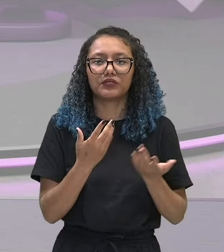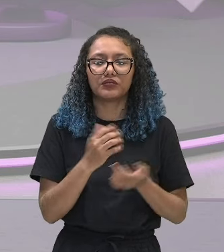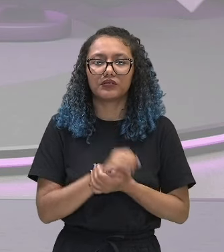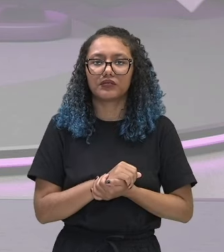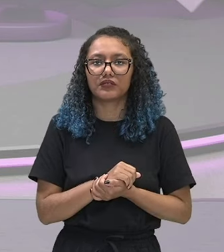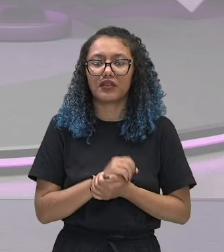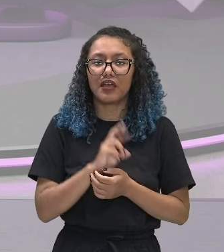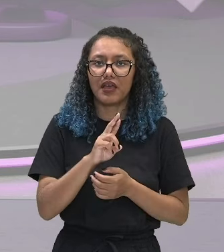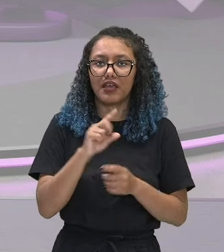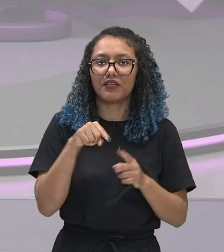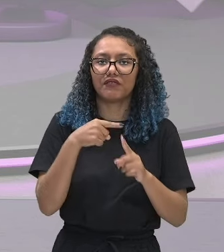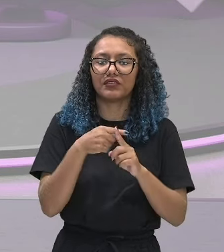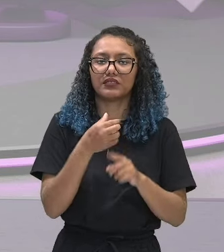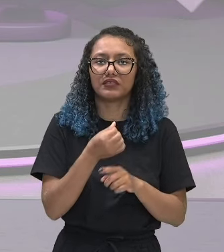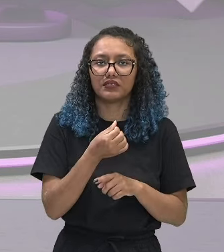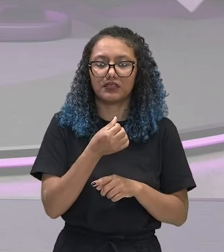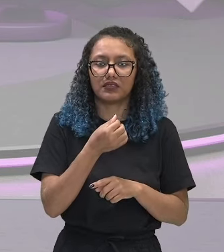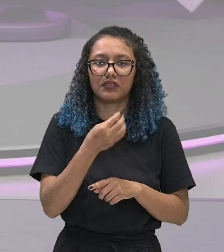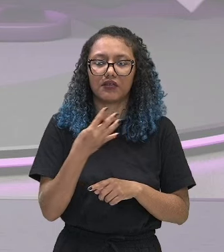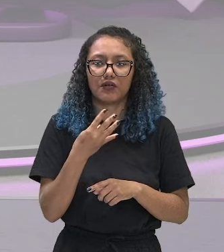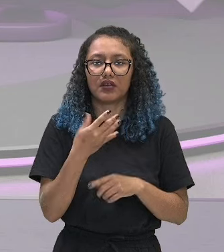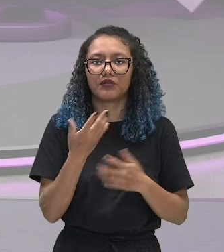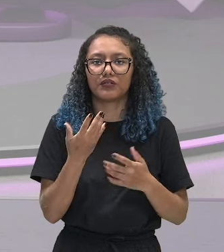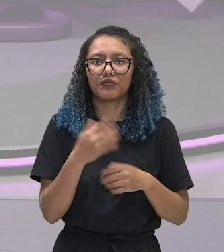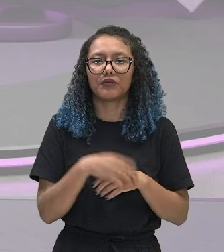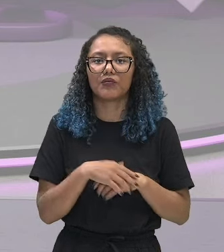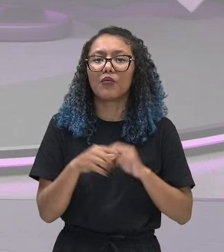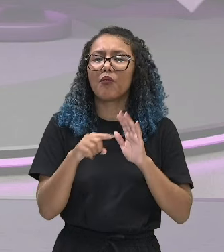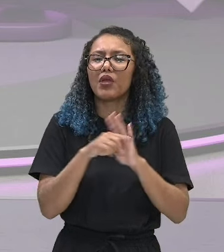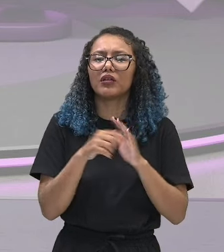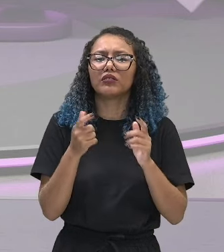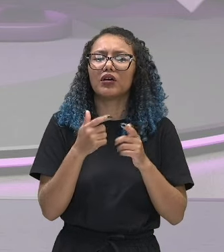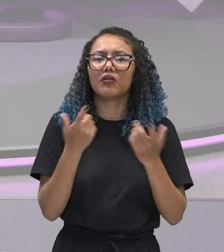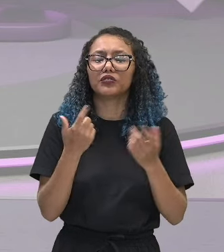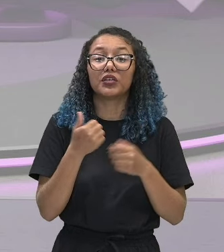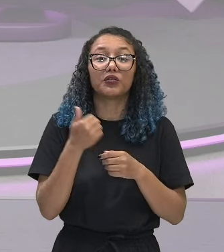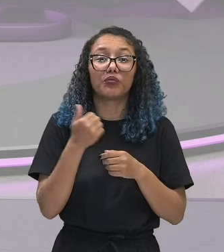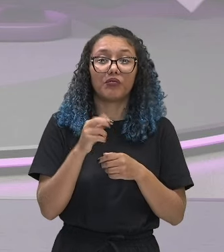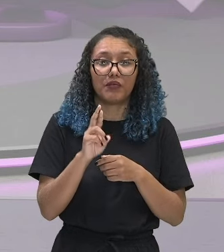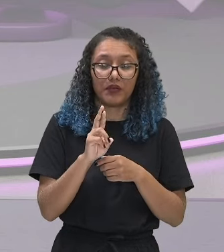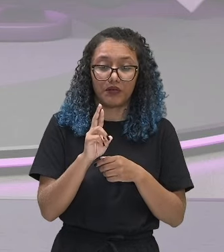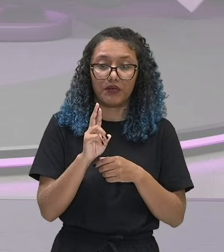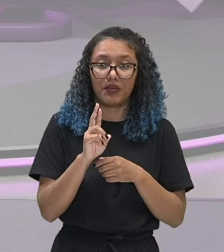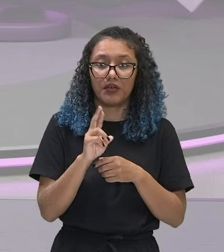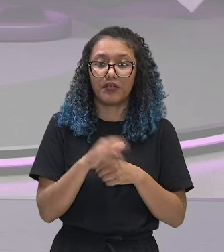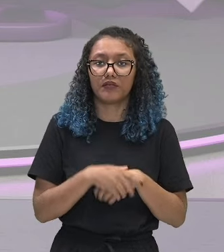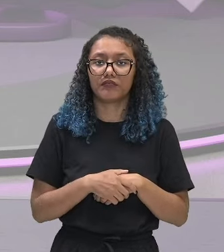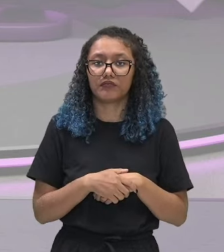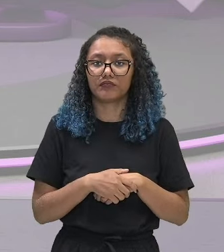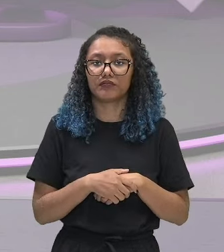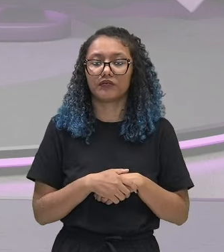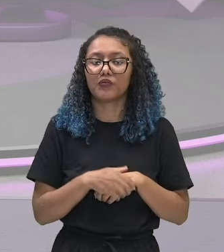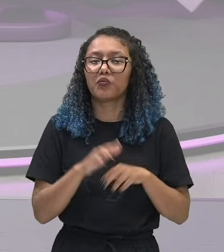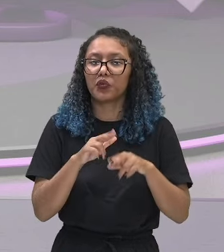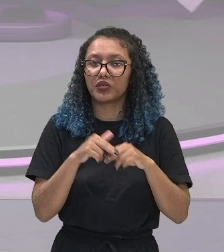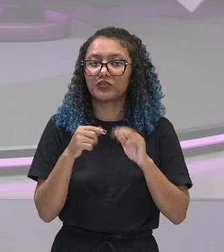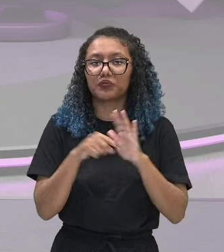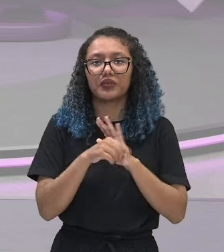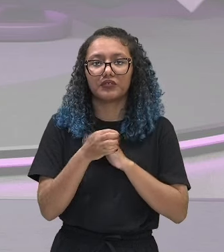vezes 64, esse menos é lá do sinal do primeiro r, que dá menos 64r,